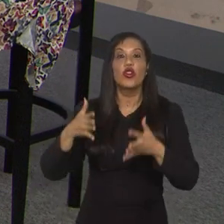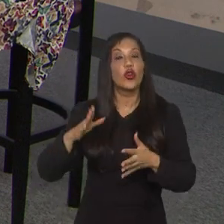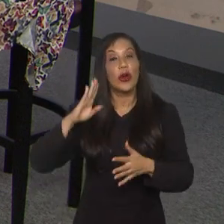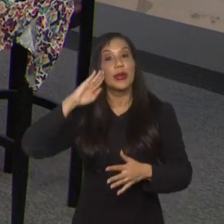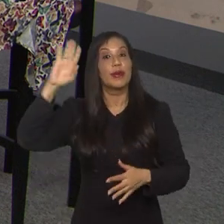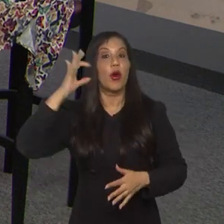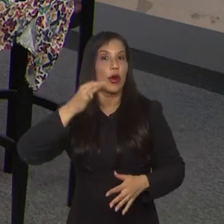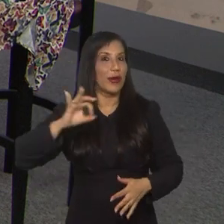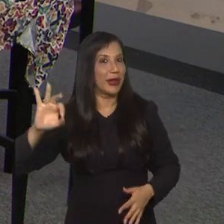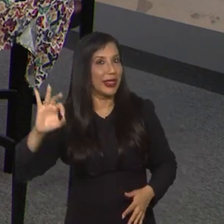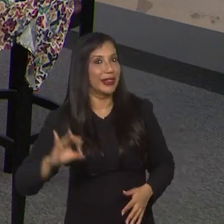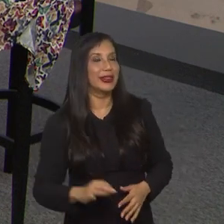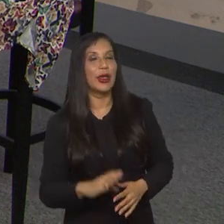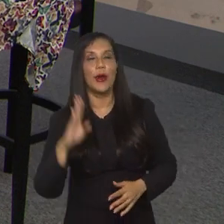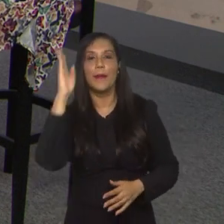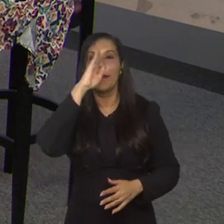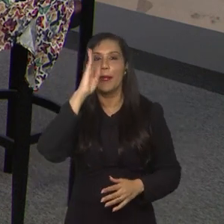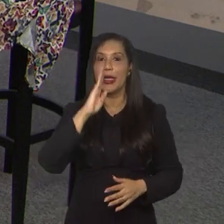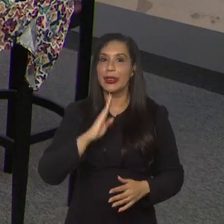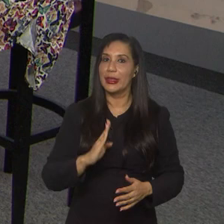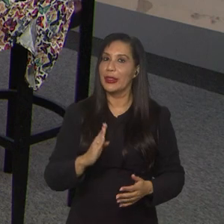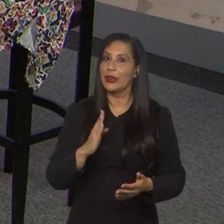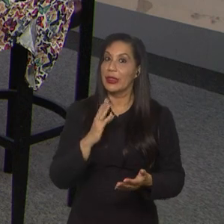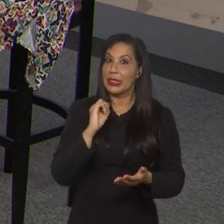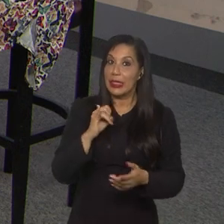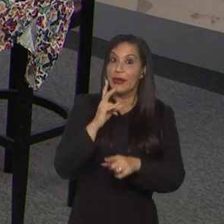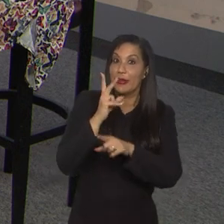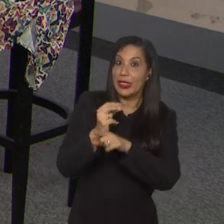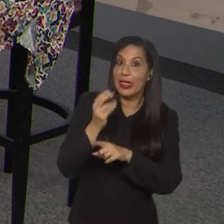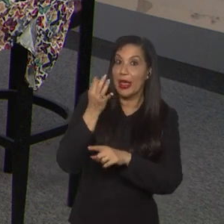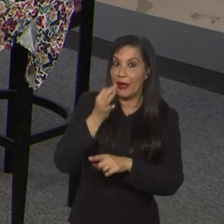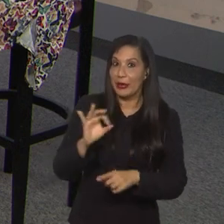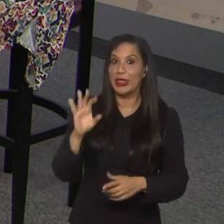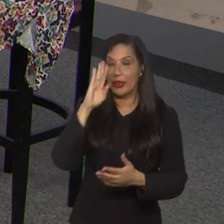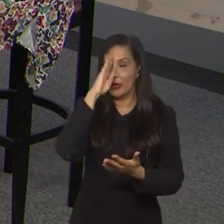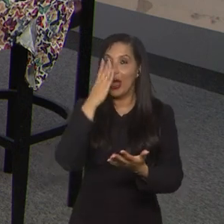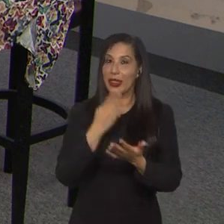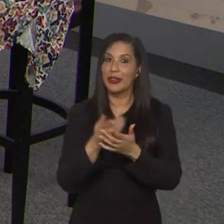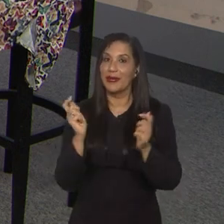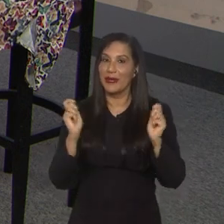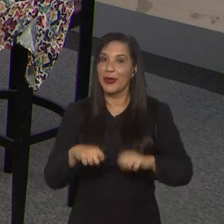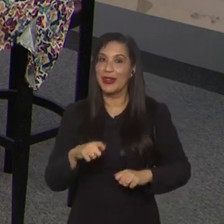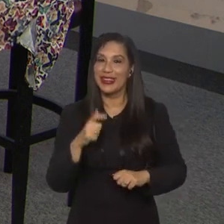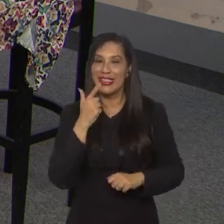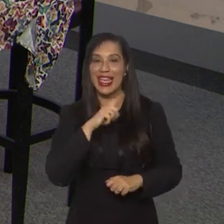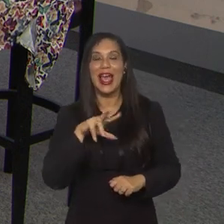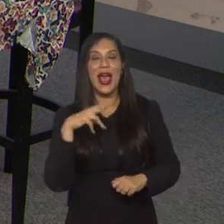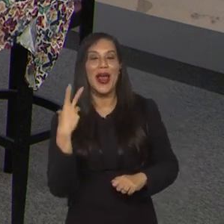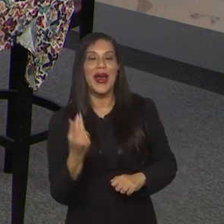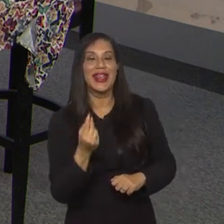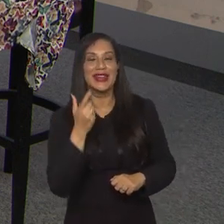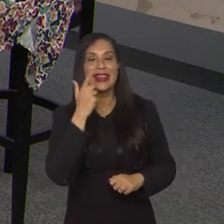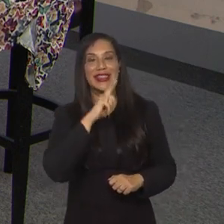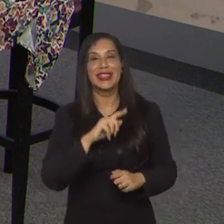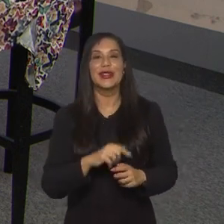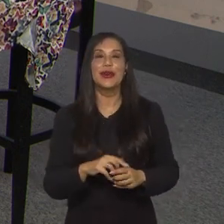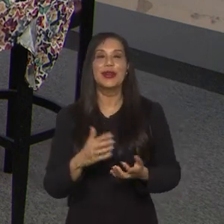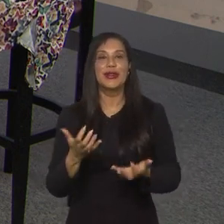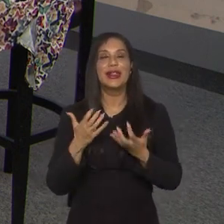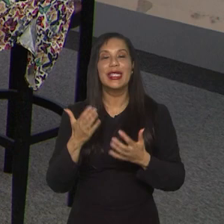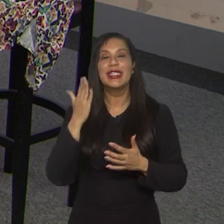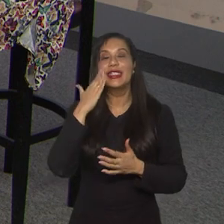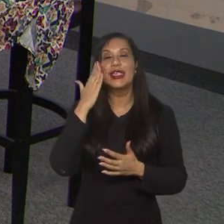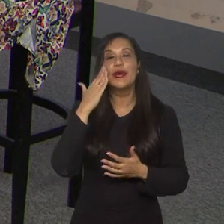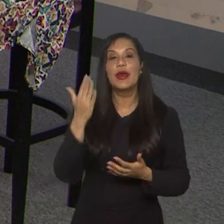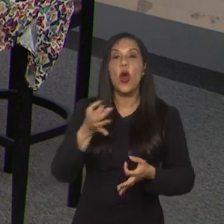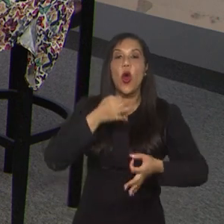é com a França, o Brasil não sair derrotado com a França, eu acredito que vai dar bom. Eu também acho que vai dar bom, mas eu queria até saber